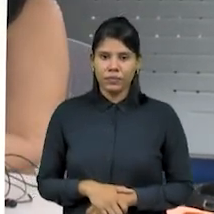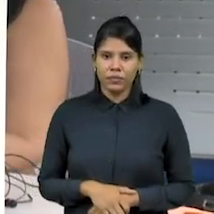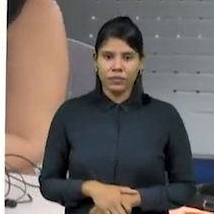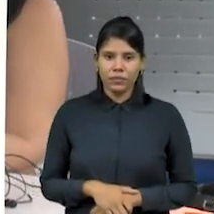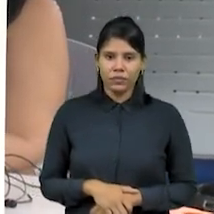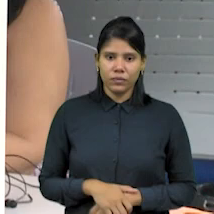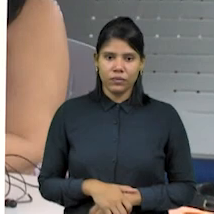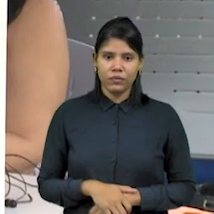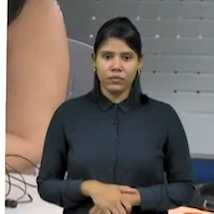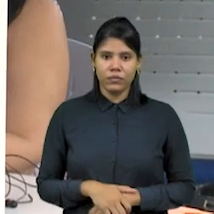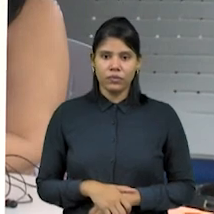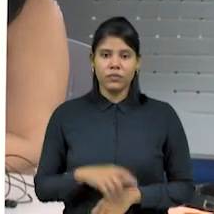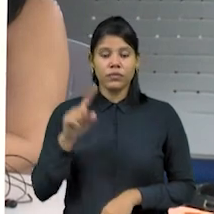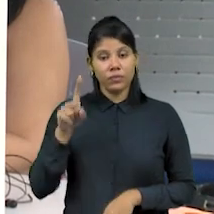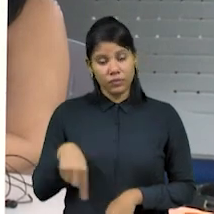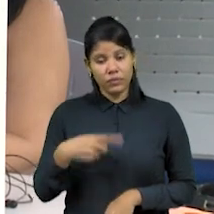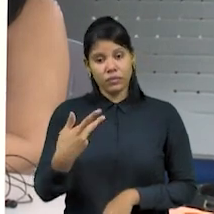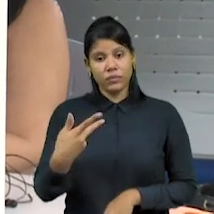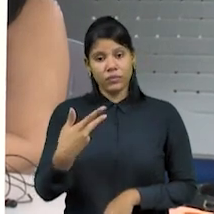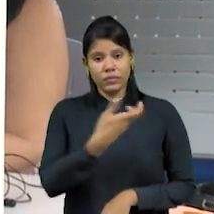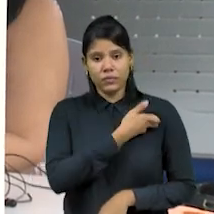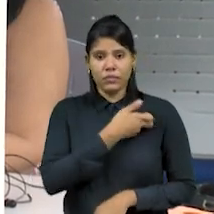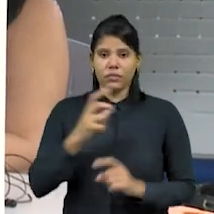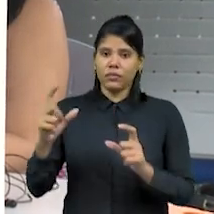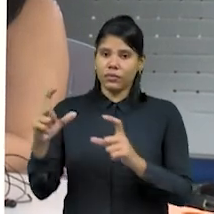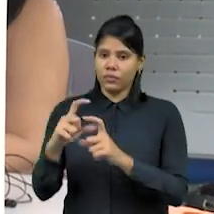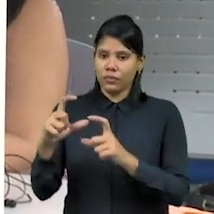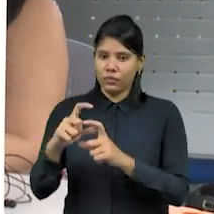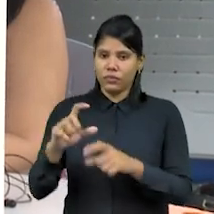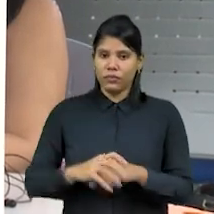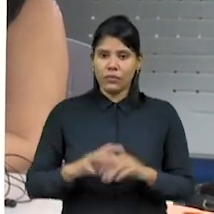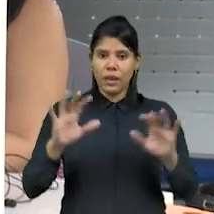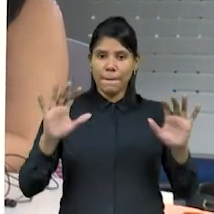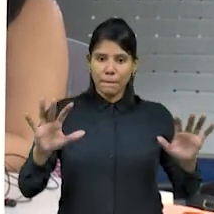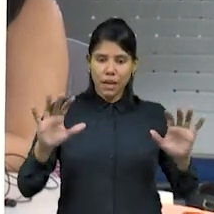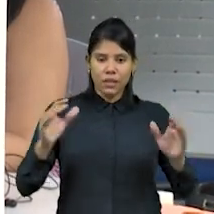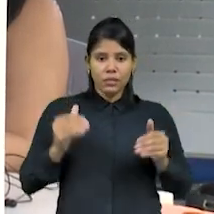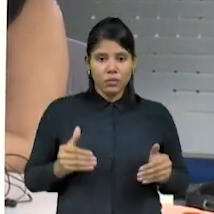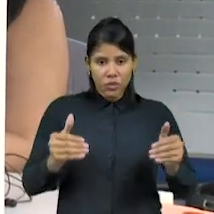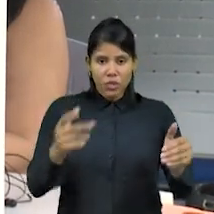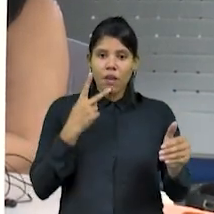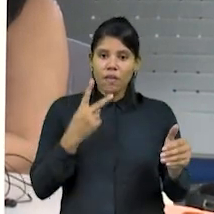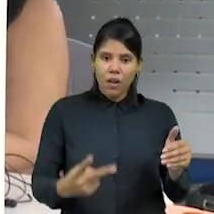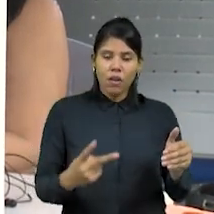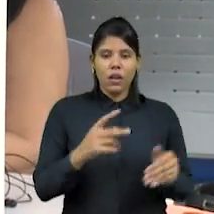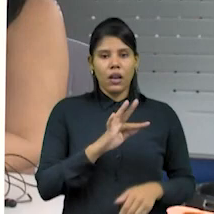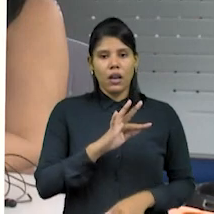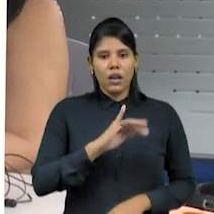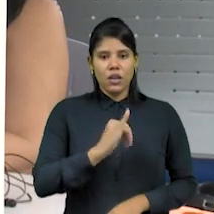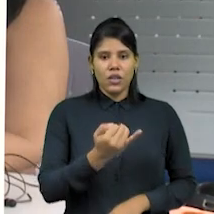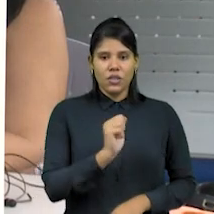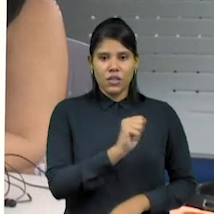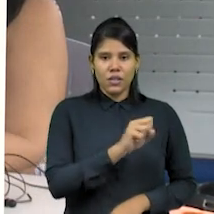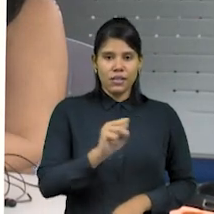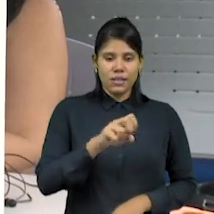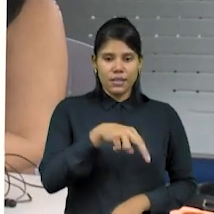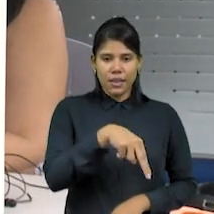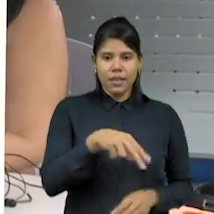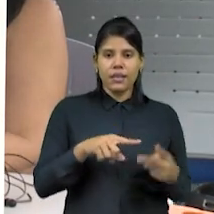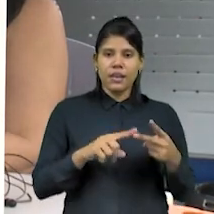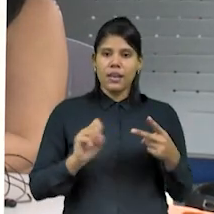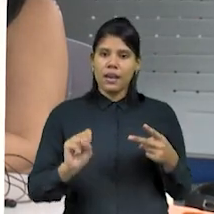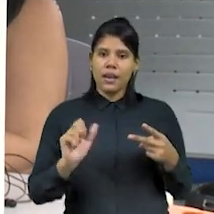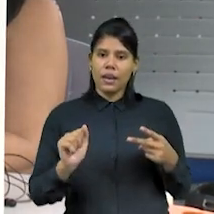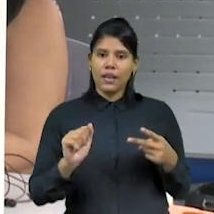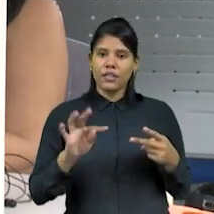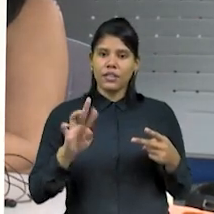da Pfizer. Mas o Ministério disse que as vacinas da Janssen e da AstraZeneca também podem ser utilizadas na aplicação da